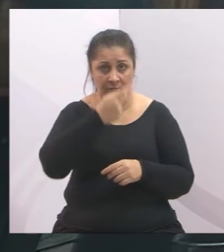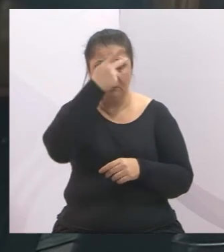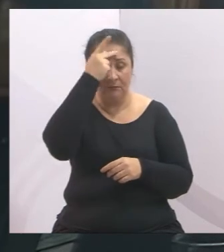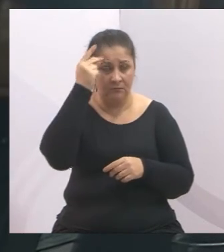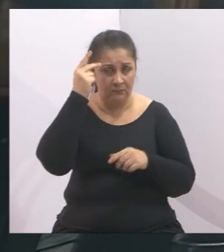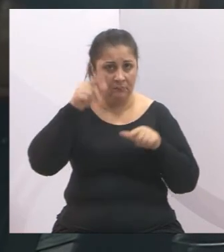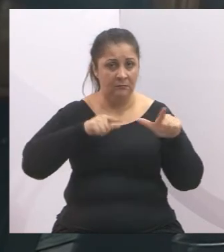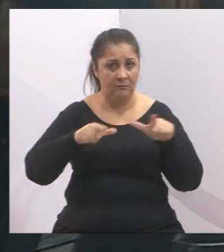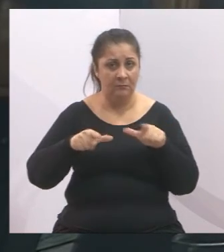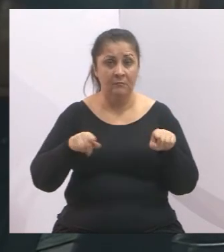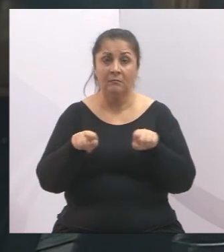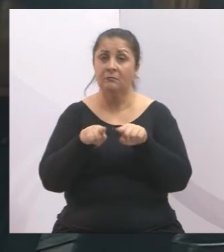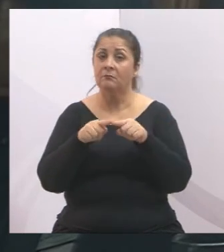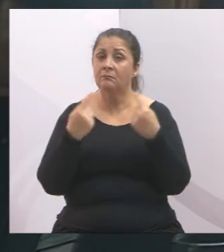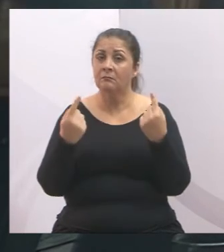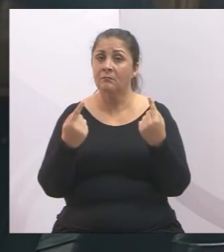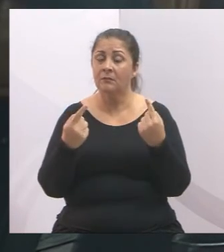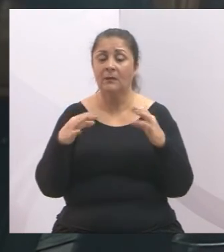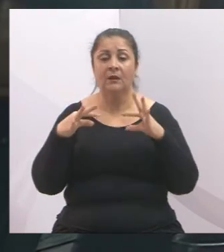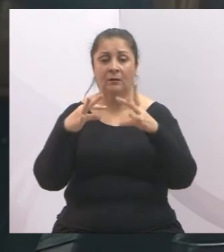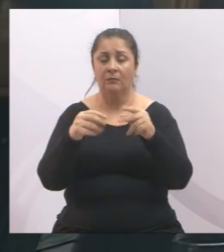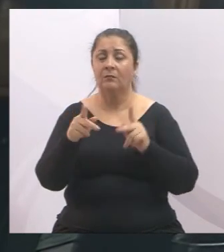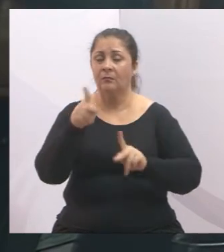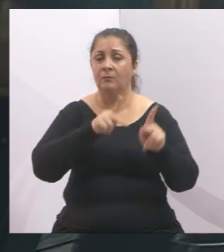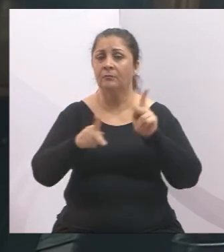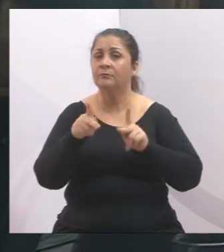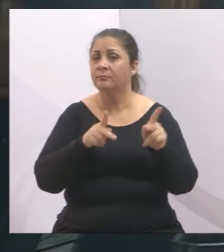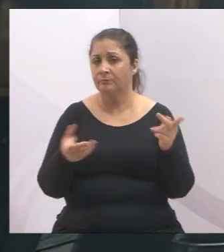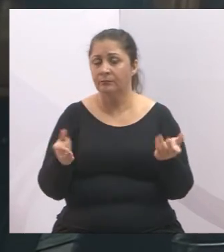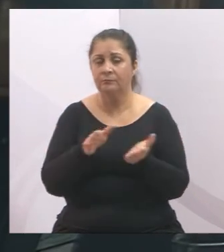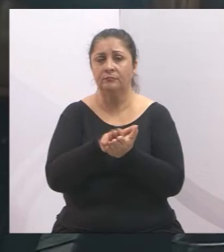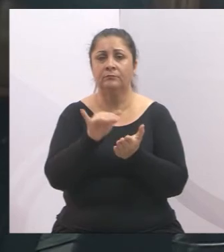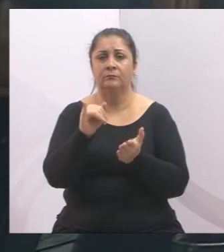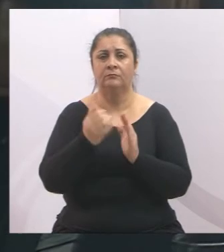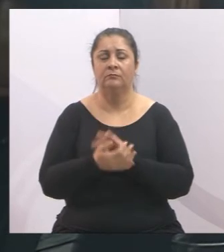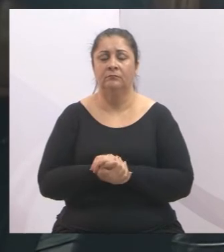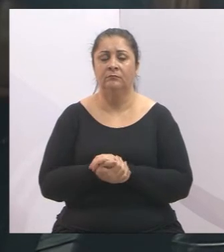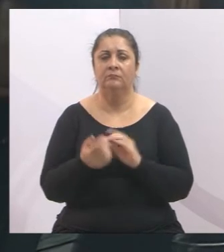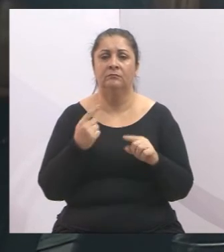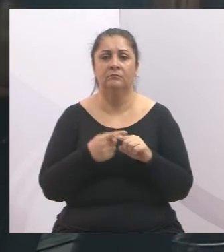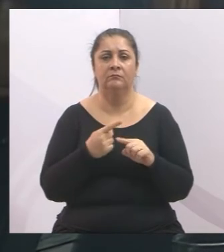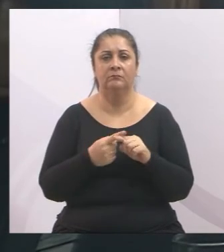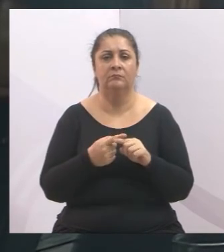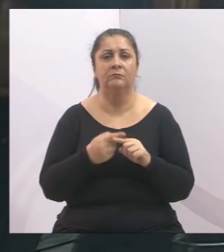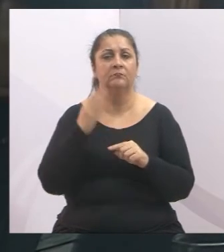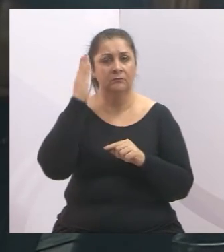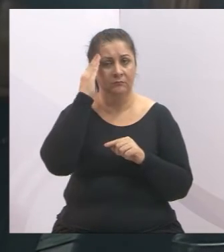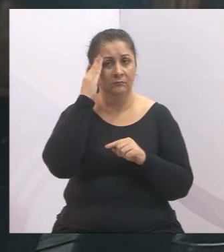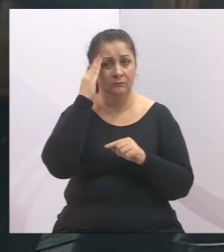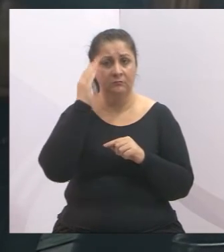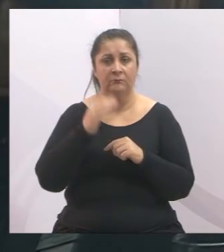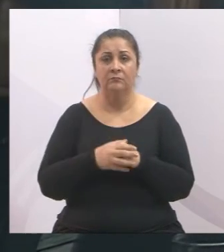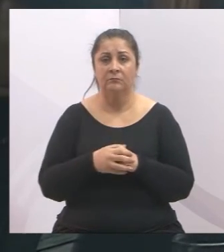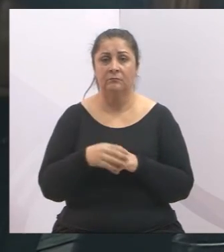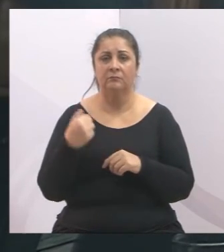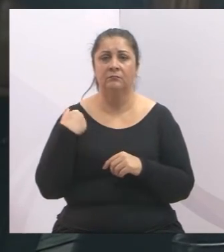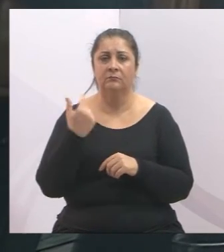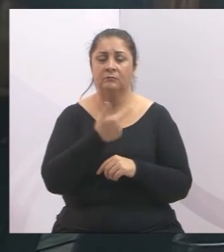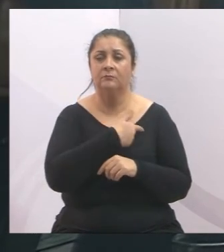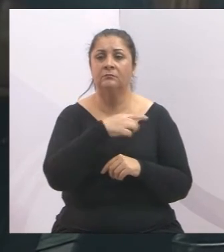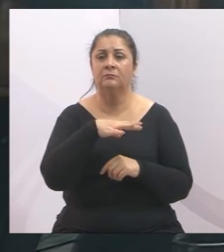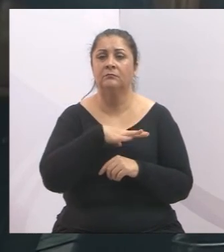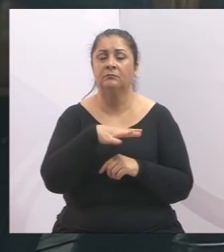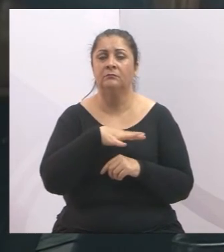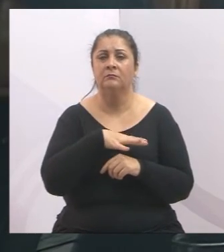executando o trabalho, mas de toda a população de Jacareí, porque você sabe que a nossa cidade tem bairros que